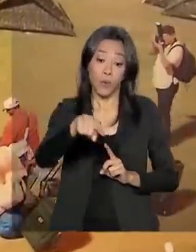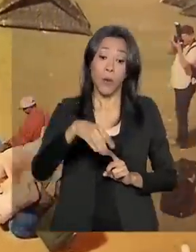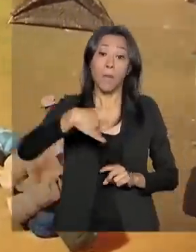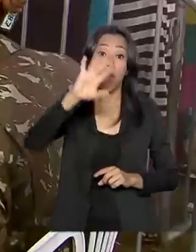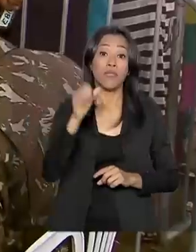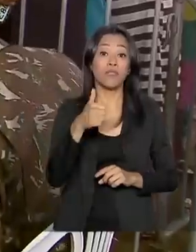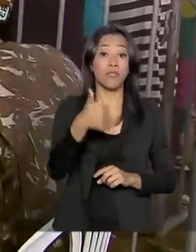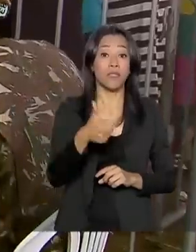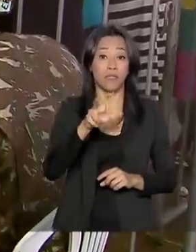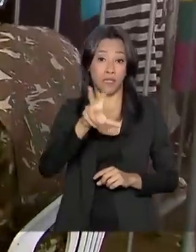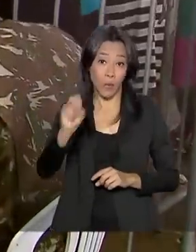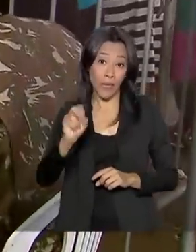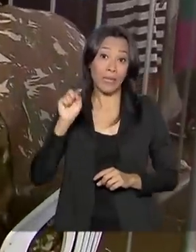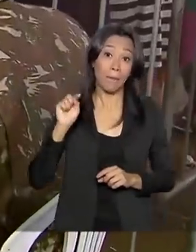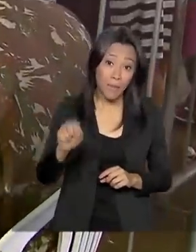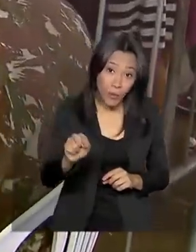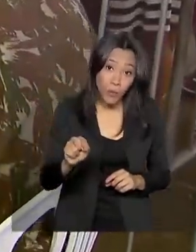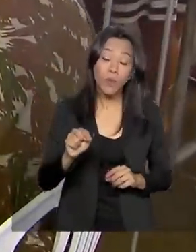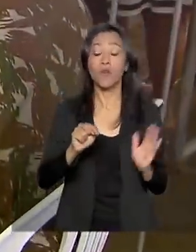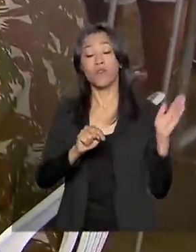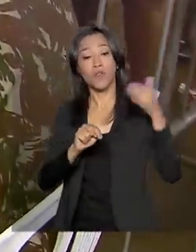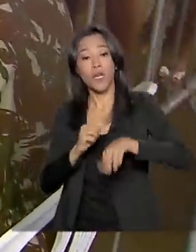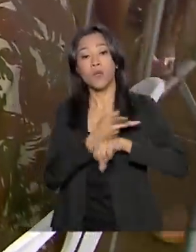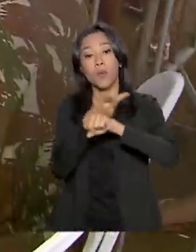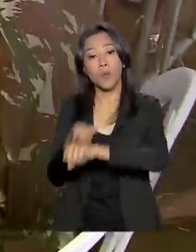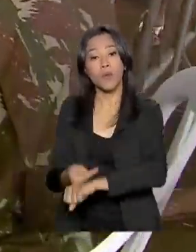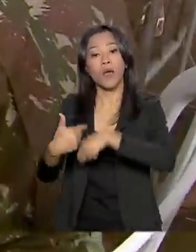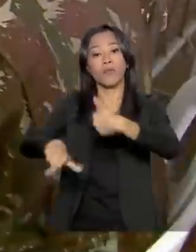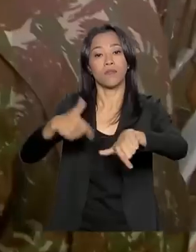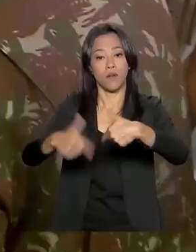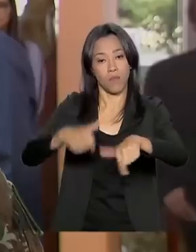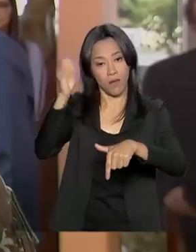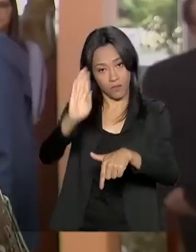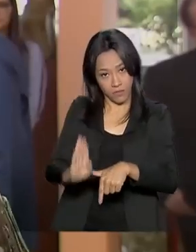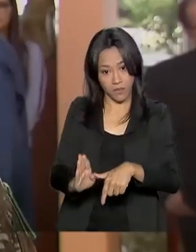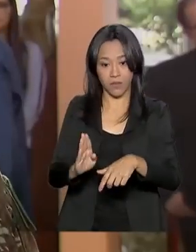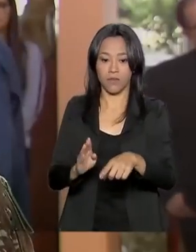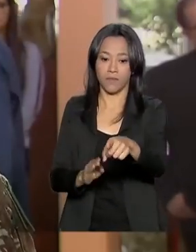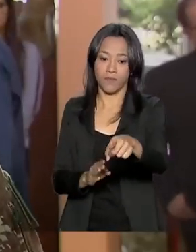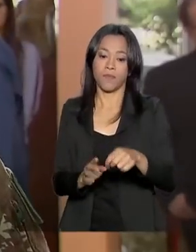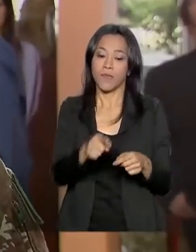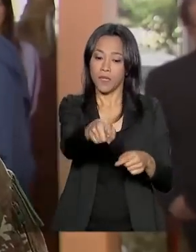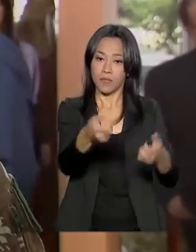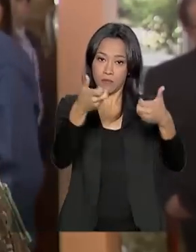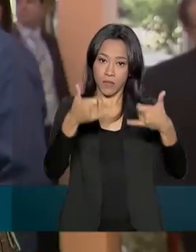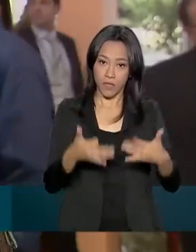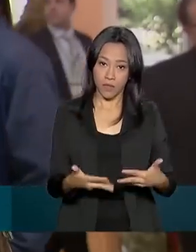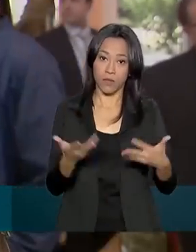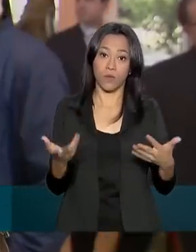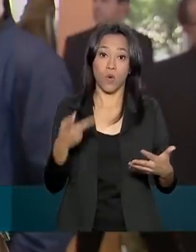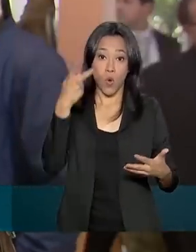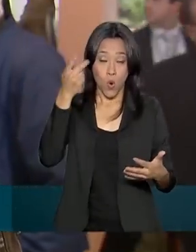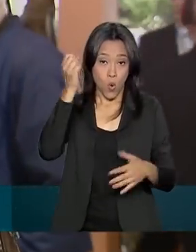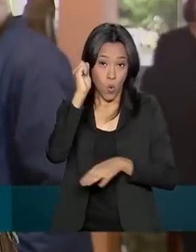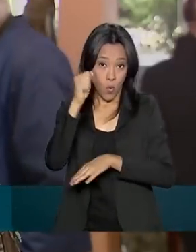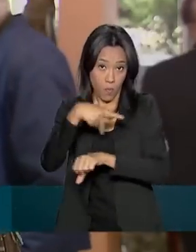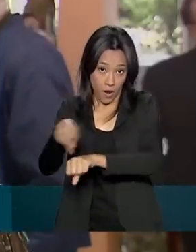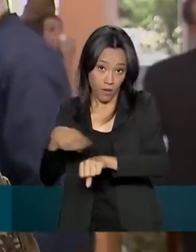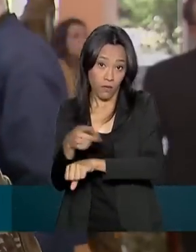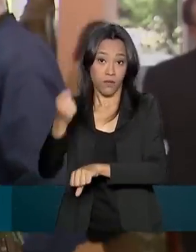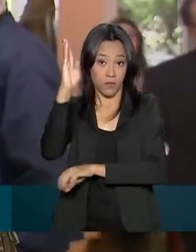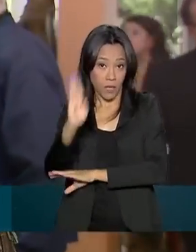venezuelanos vieram atrás de uma oportunidade de emprego em território nacional. A maneira que o Estado brasileiro se